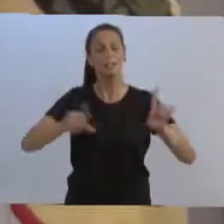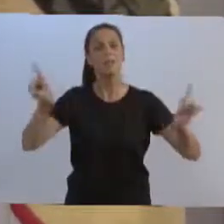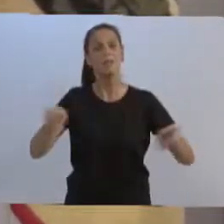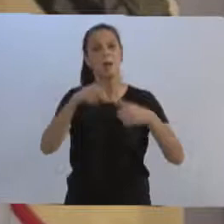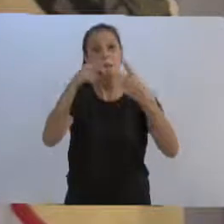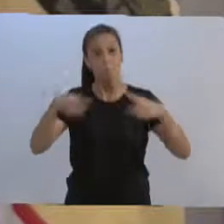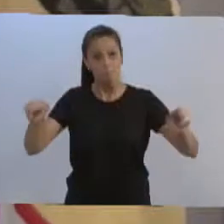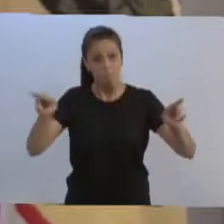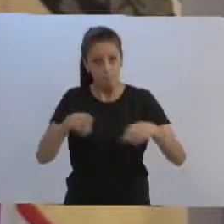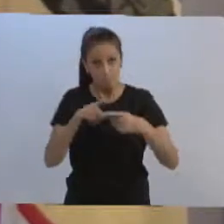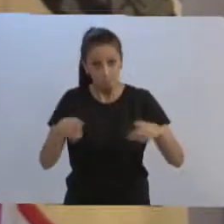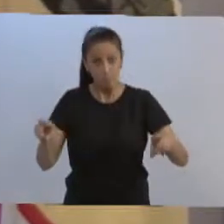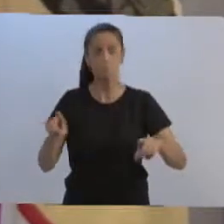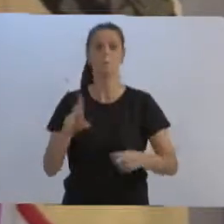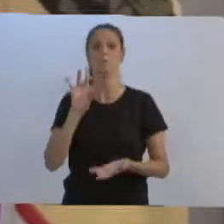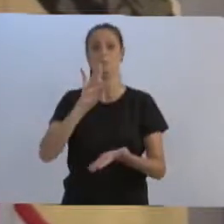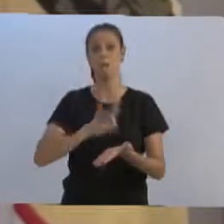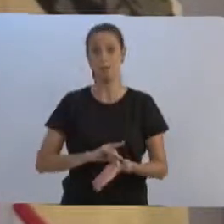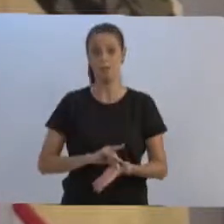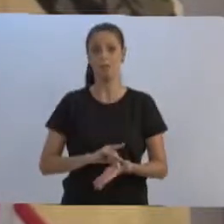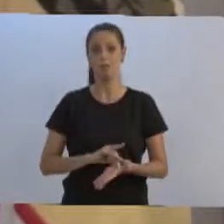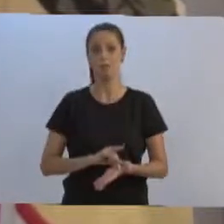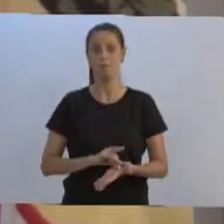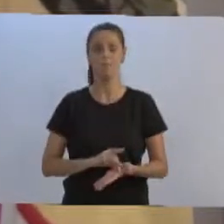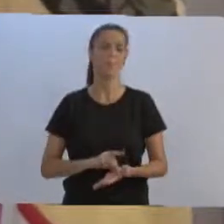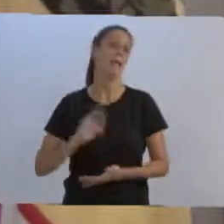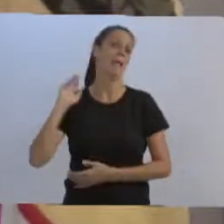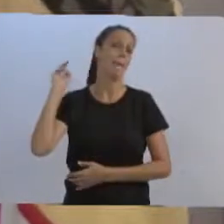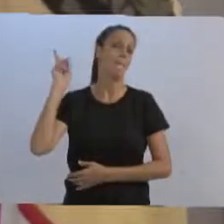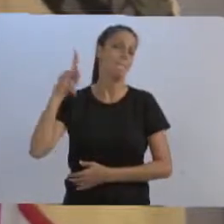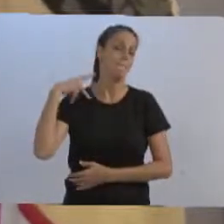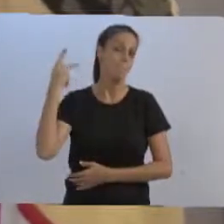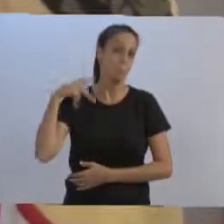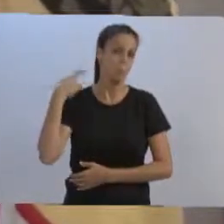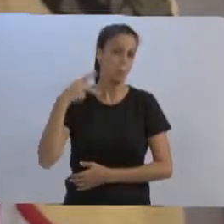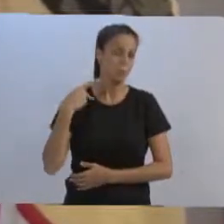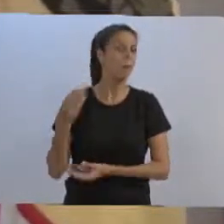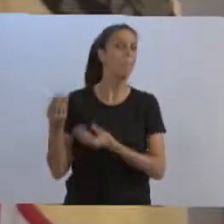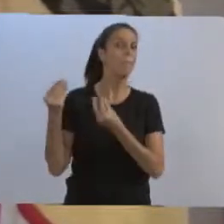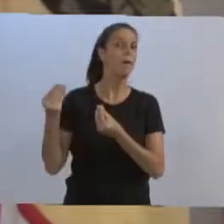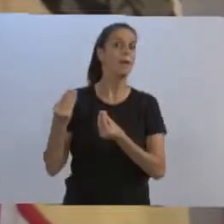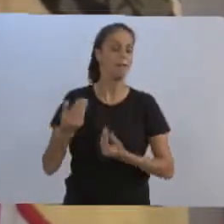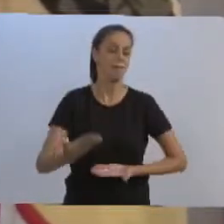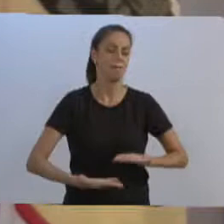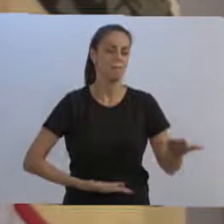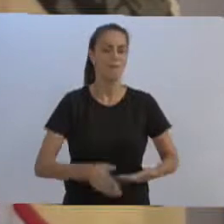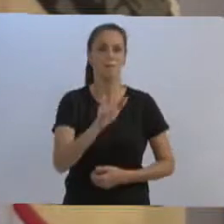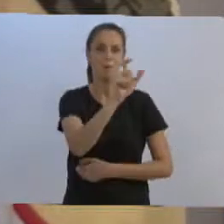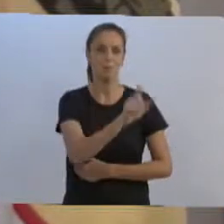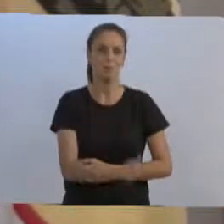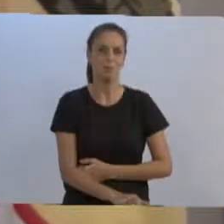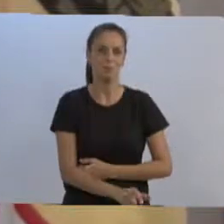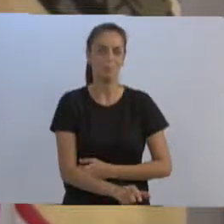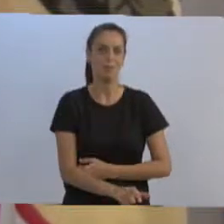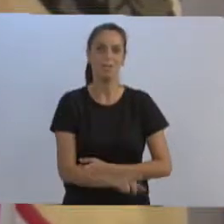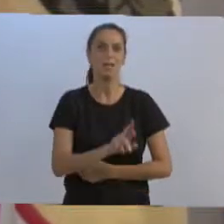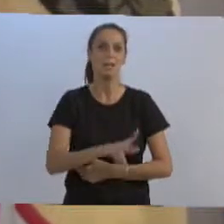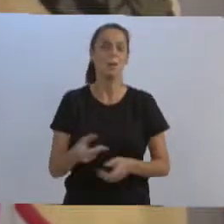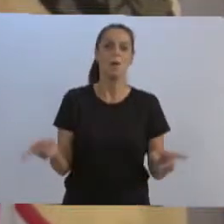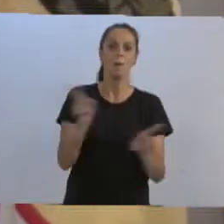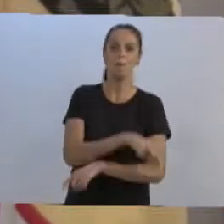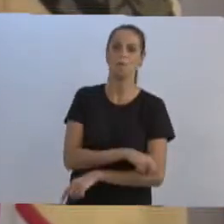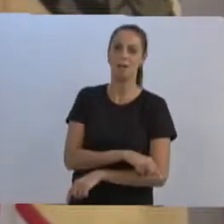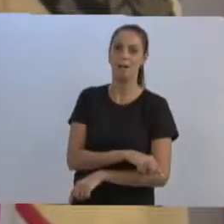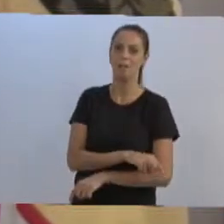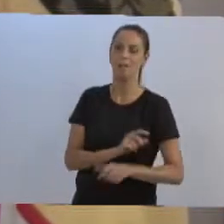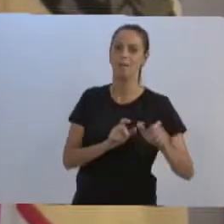vamos pedir o voto. A política existe para servir as pessoas e não para as pessoas delas